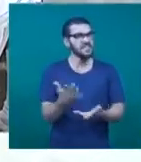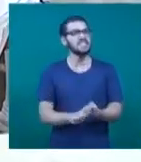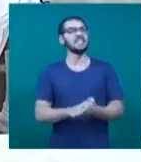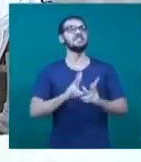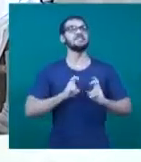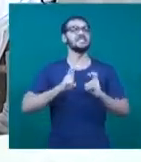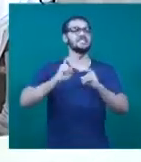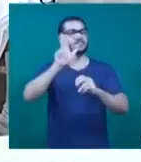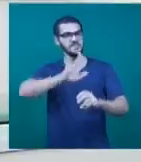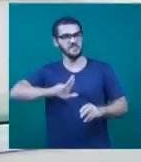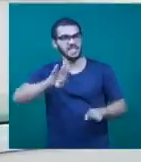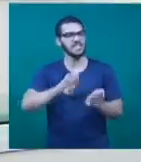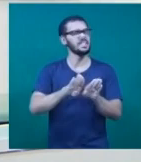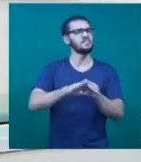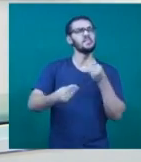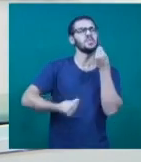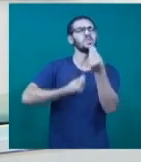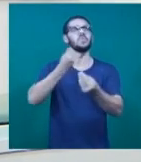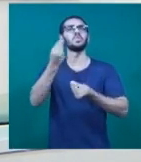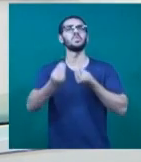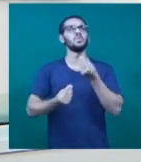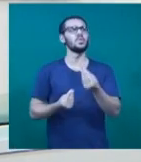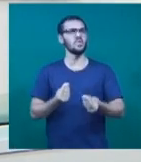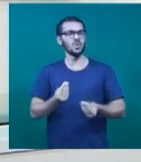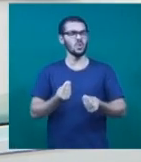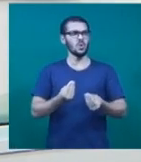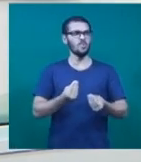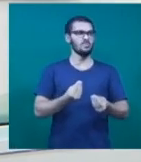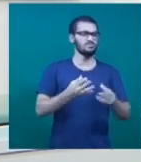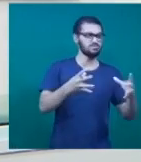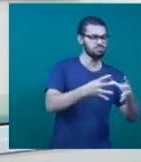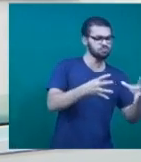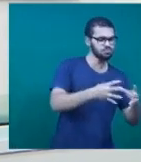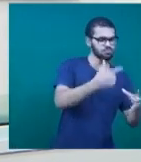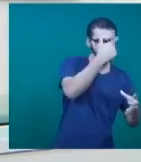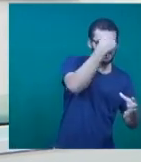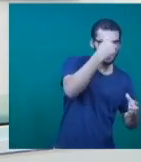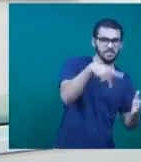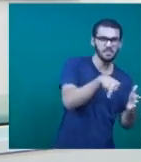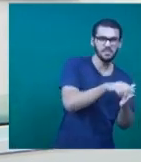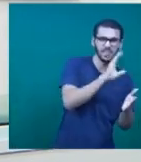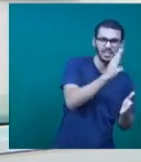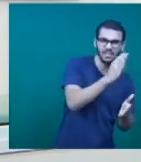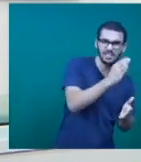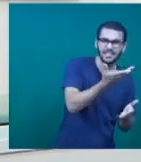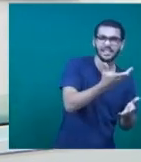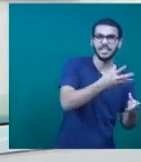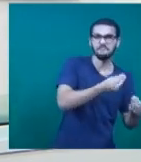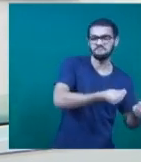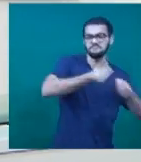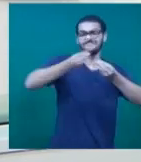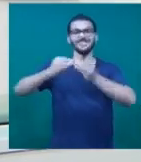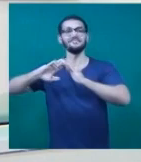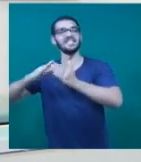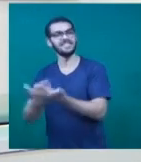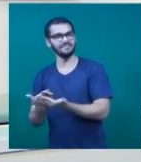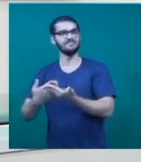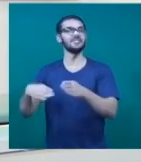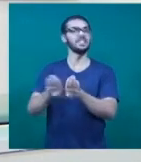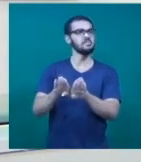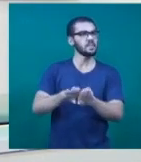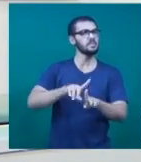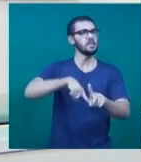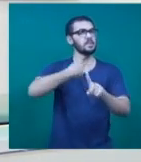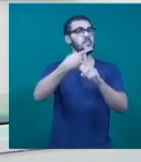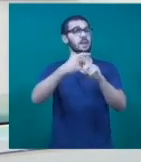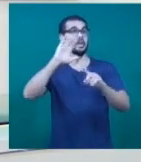Uberlândia. E ainda, como levar o universo da ciência quase sempre restrito às universidades para as escolas. Tem muito mais,